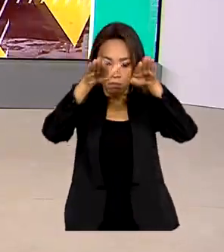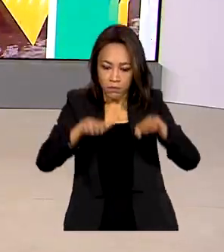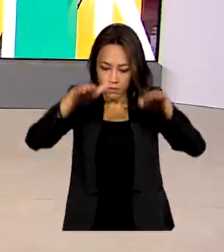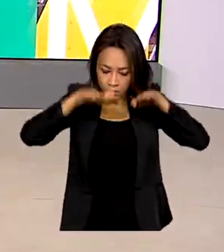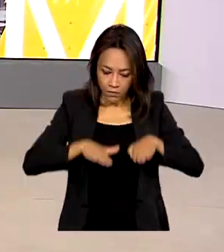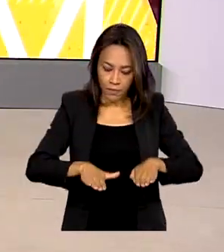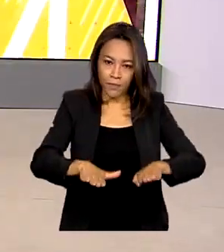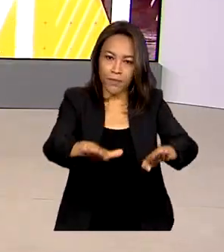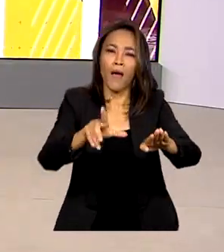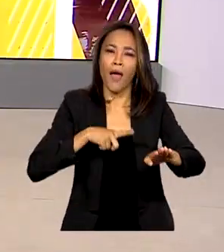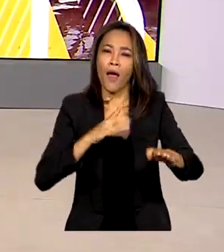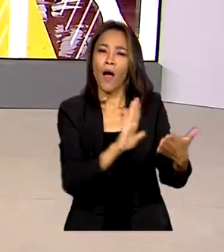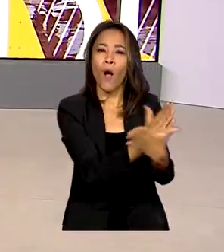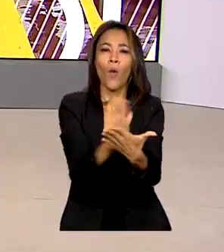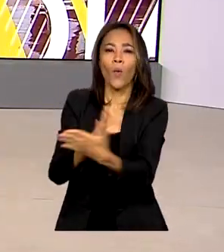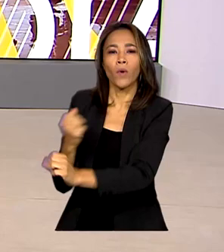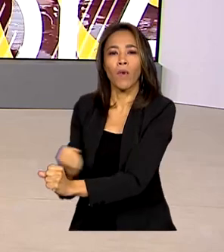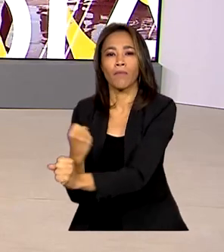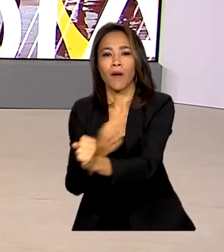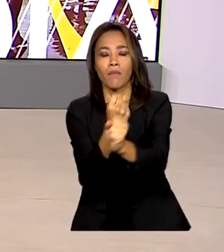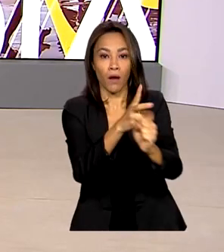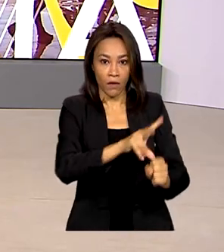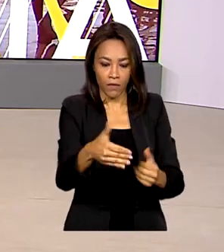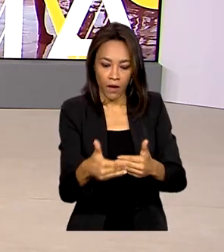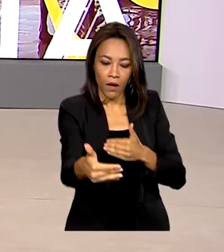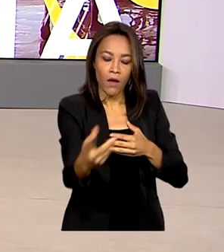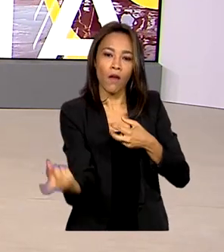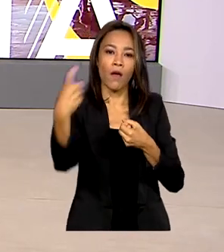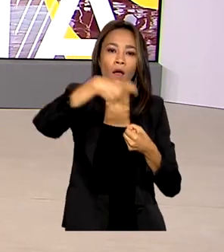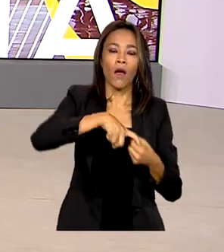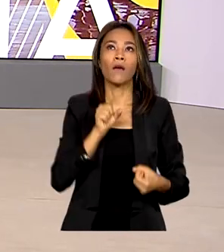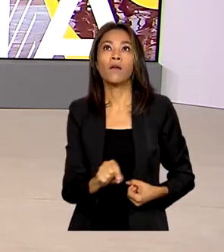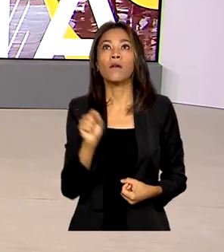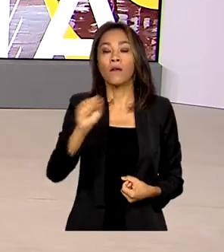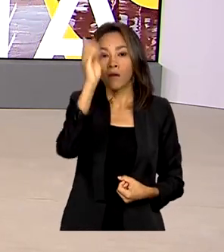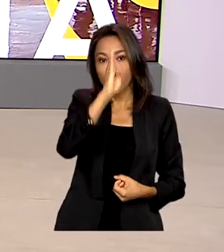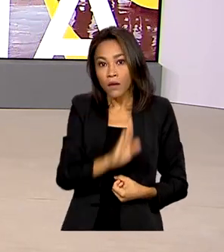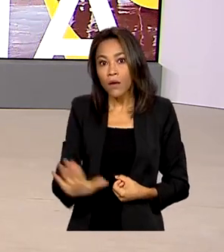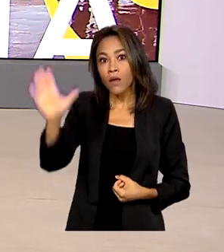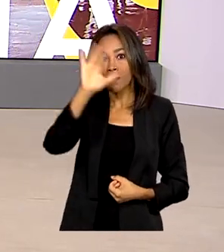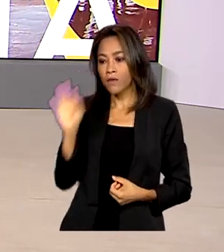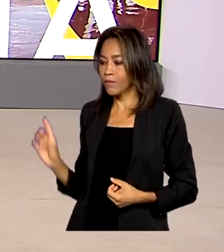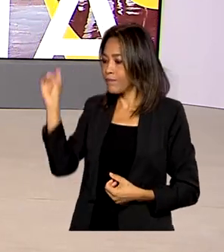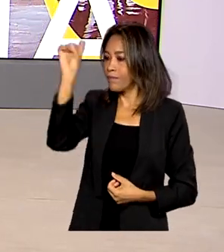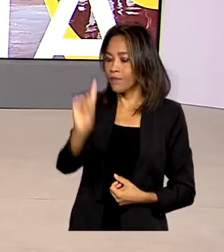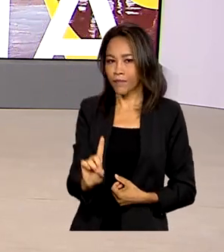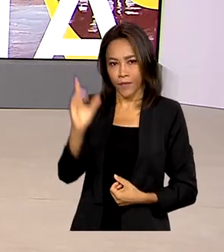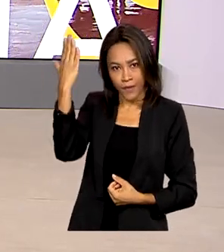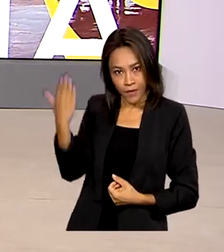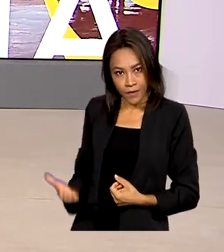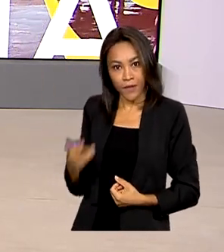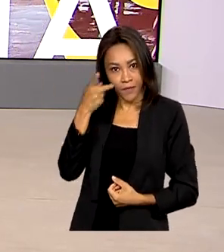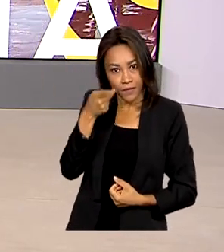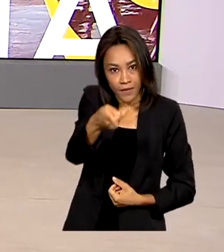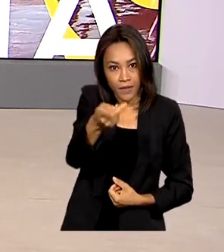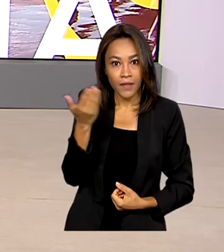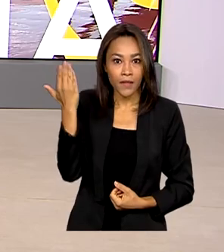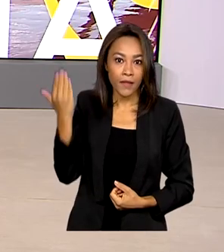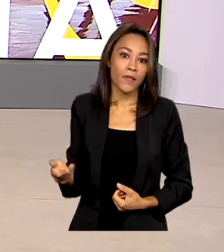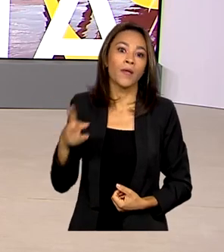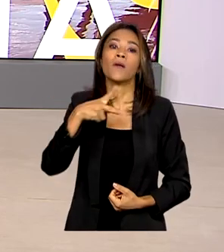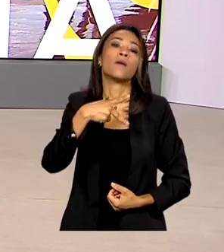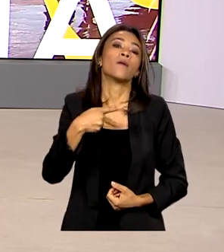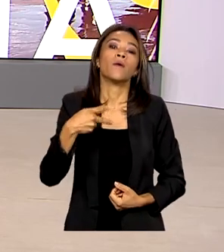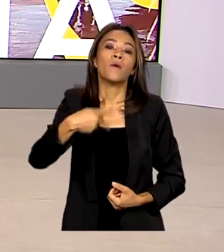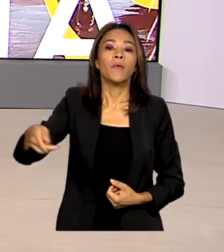são algumas das obras que devem ser retomadas em todo o país. Em visita ao canteiro da BR-101 em Sergipe, nesta quarta